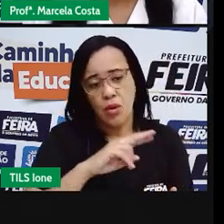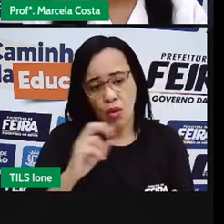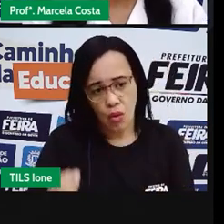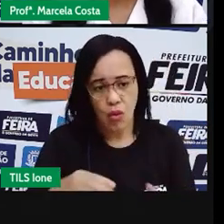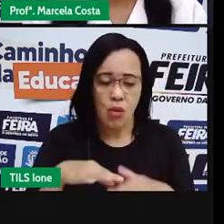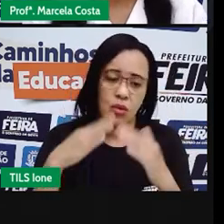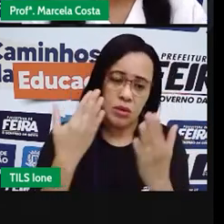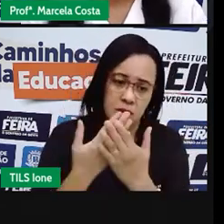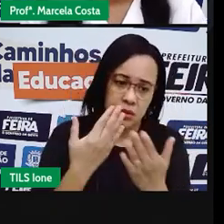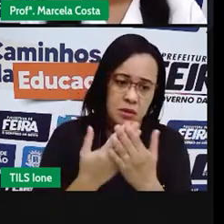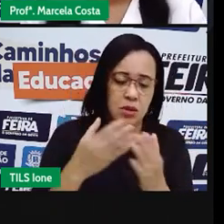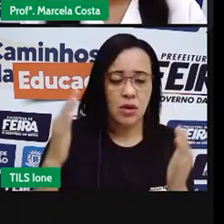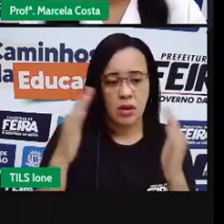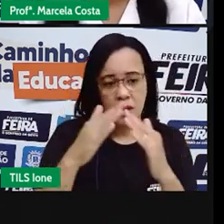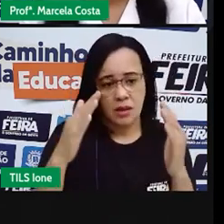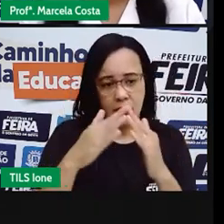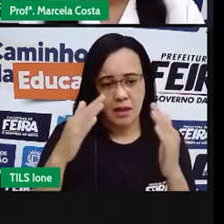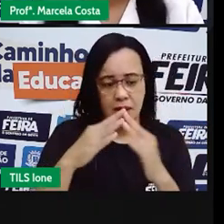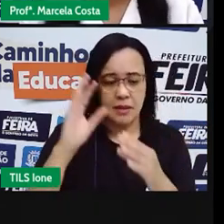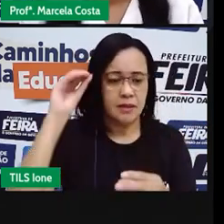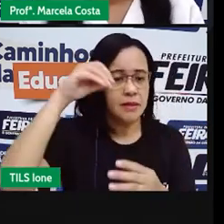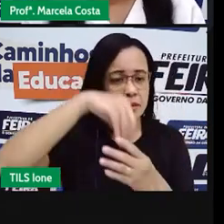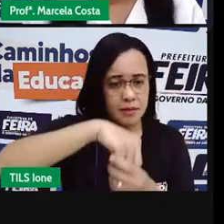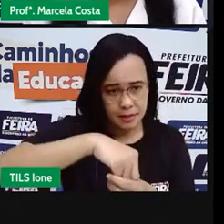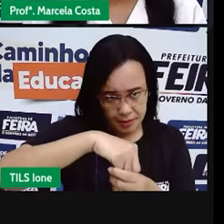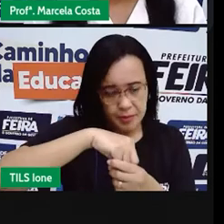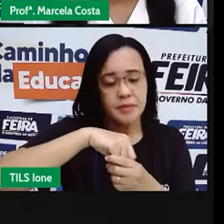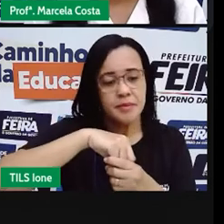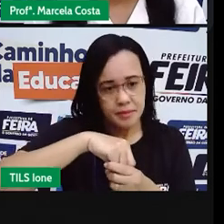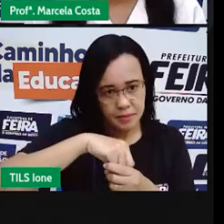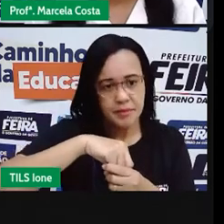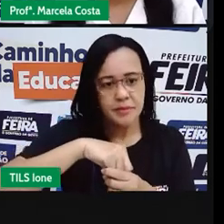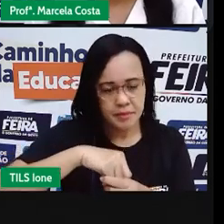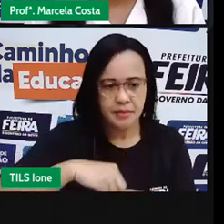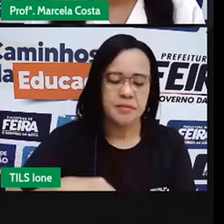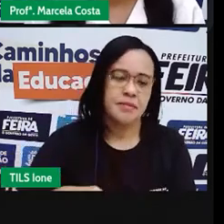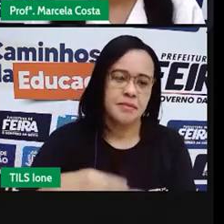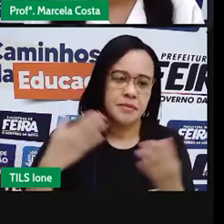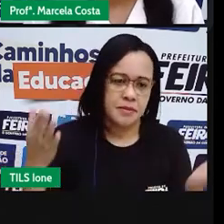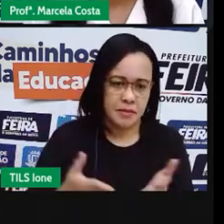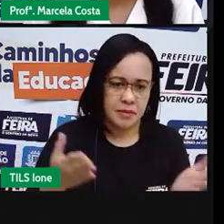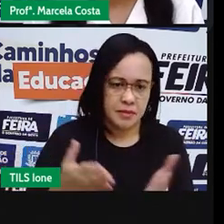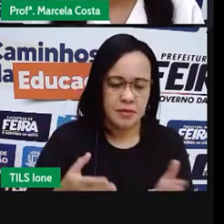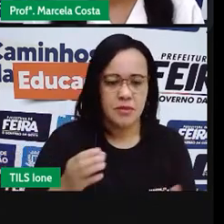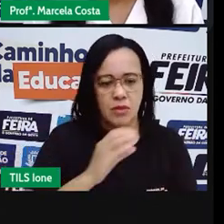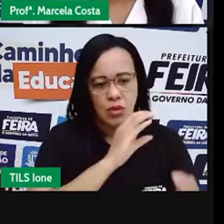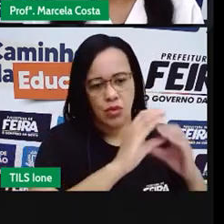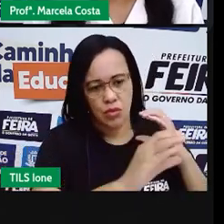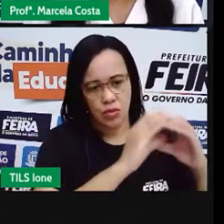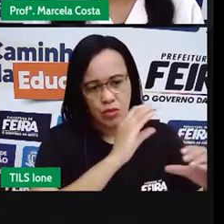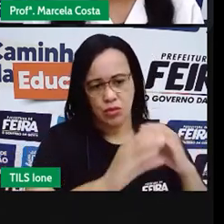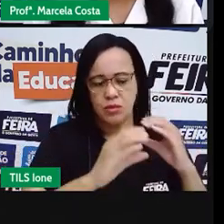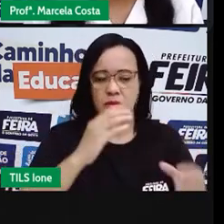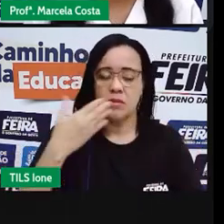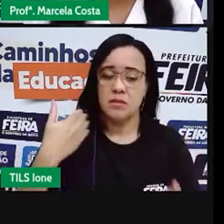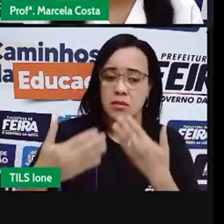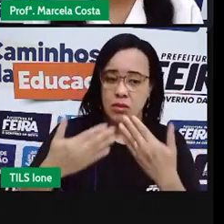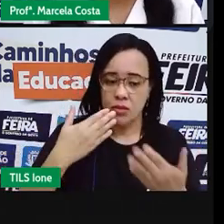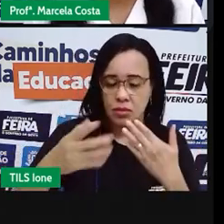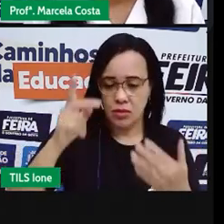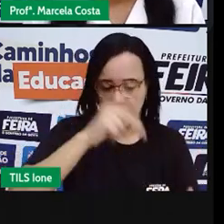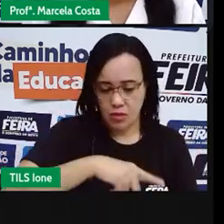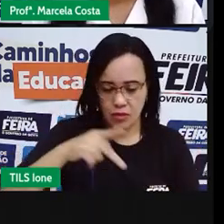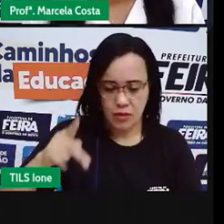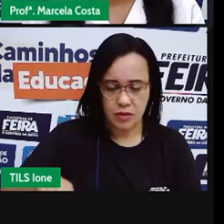nesse momento que a gente está tendo aulas de notas onde você está vendo a lei com a sua computadora por